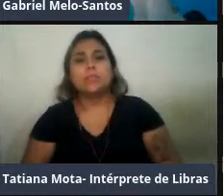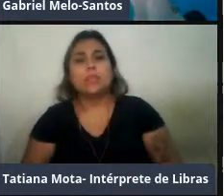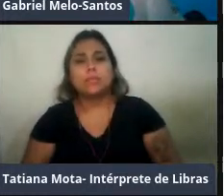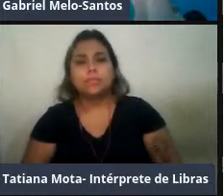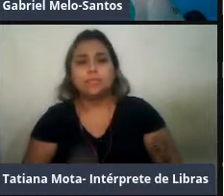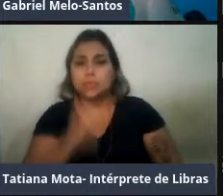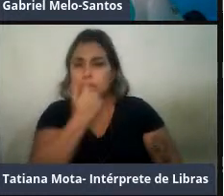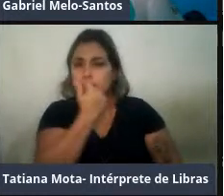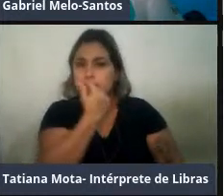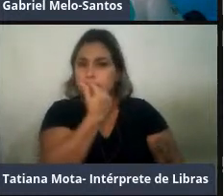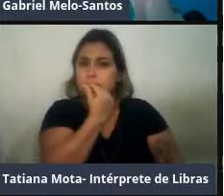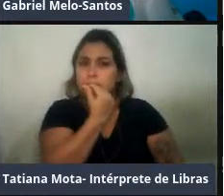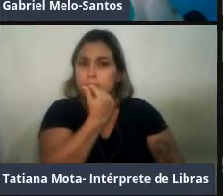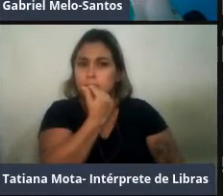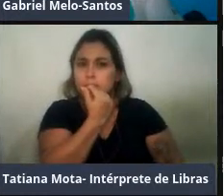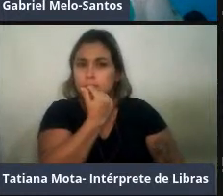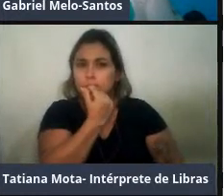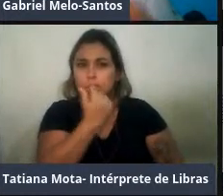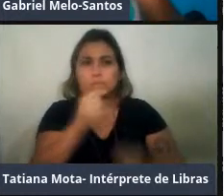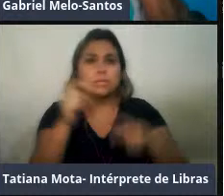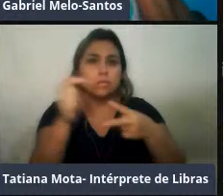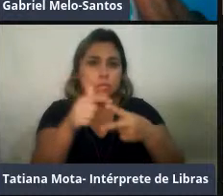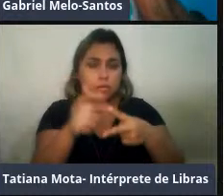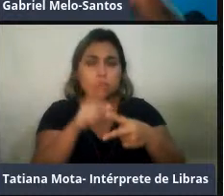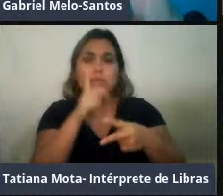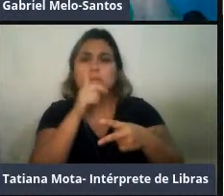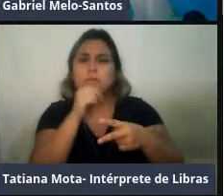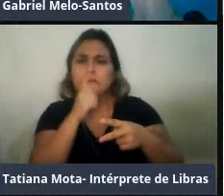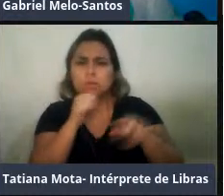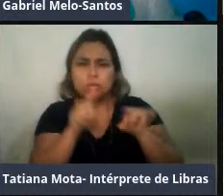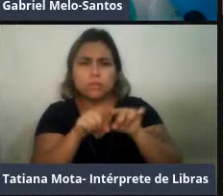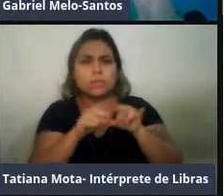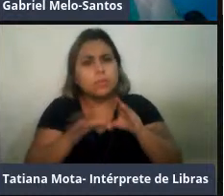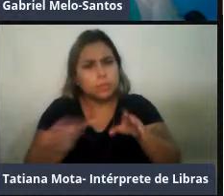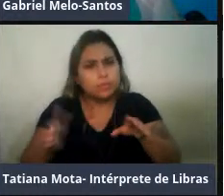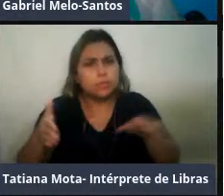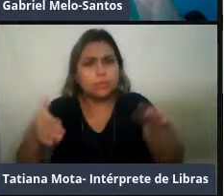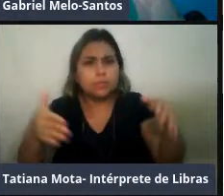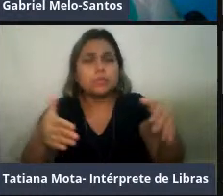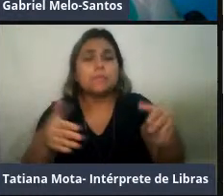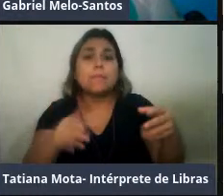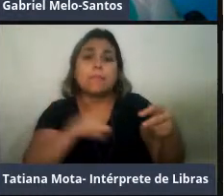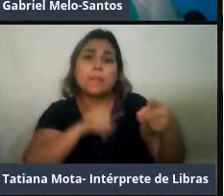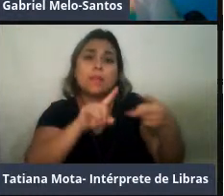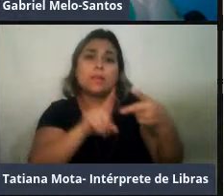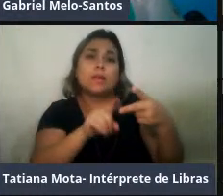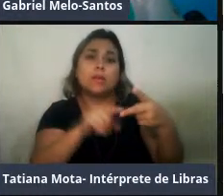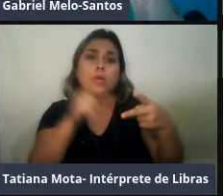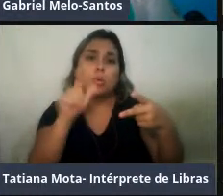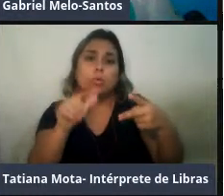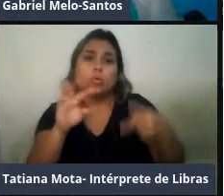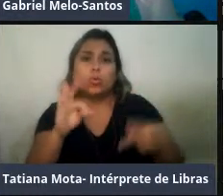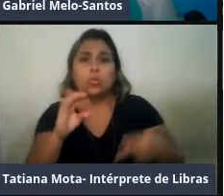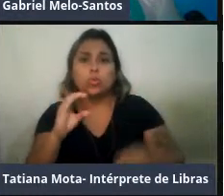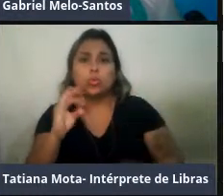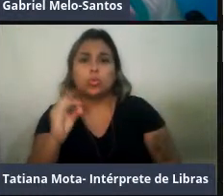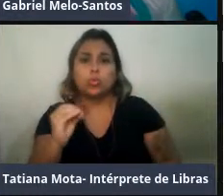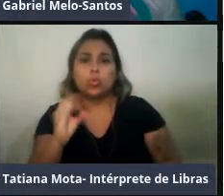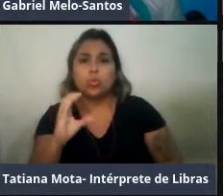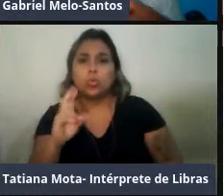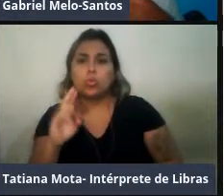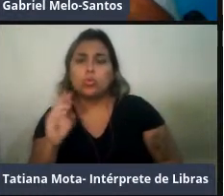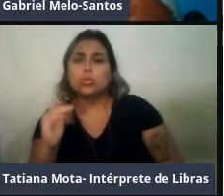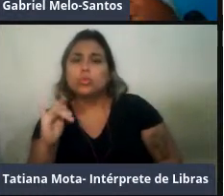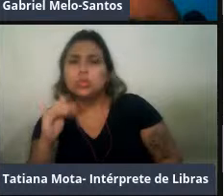restrito a águas costeiras, né, e estuarinas, e a gente tem o tucuxi, que ocorre nos principais tributários da Bacia Amazônica,